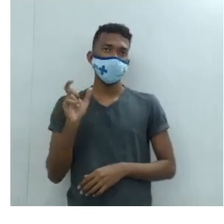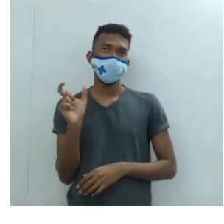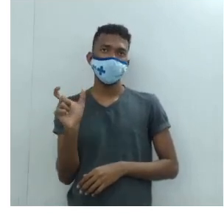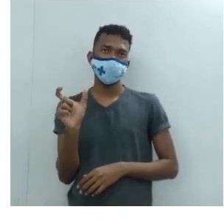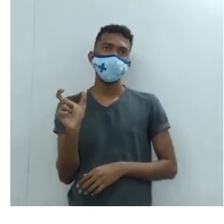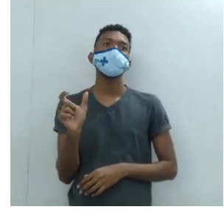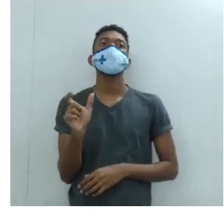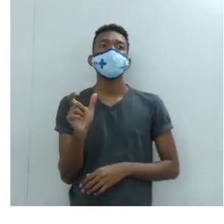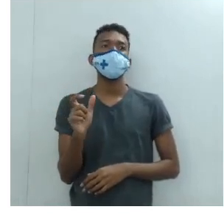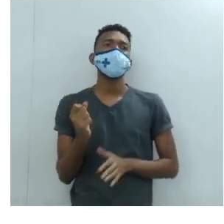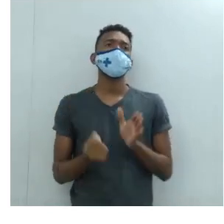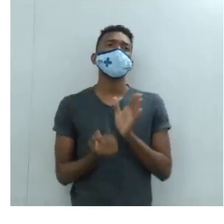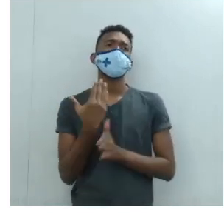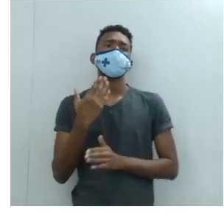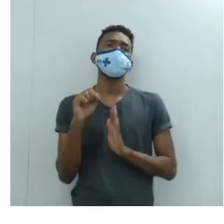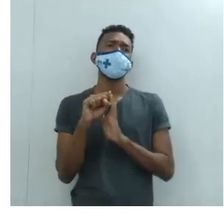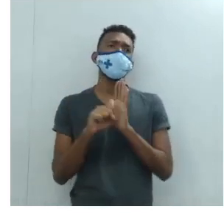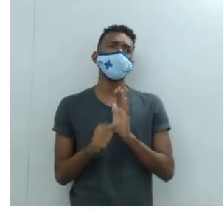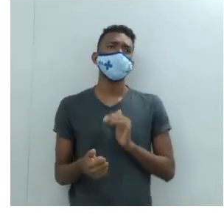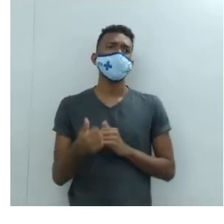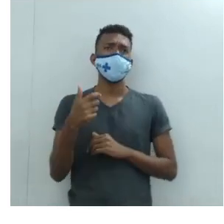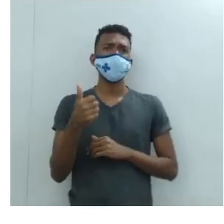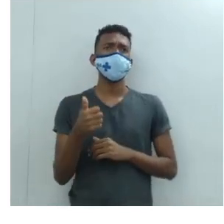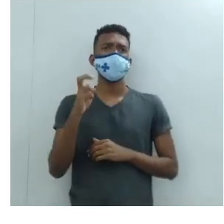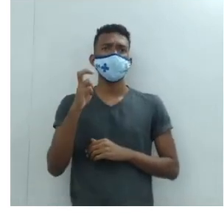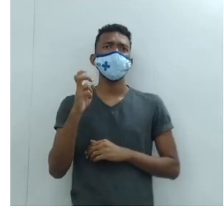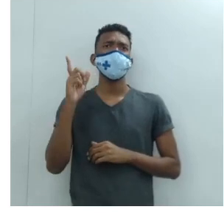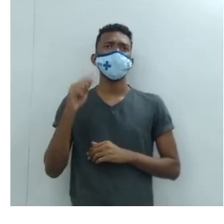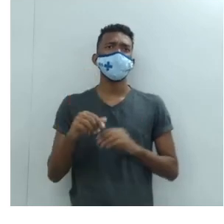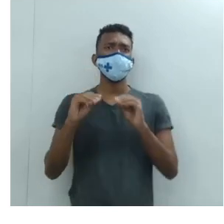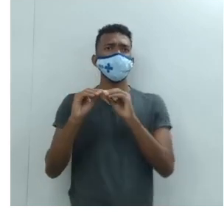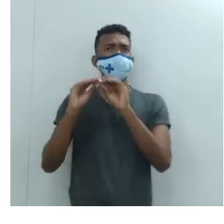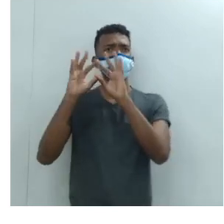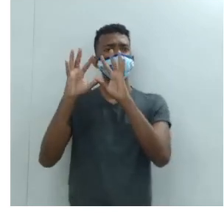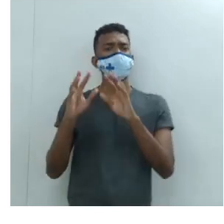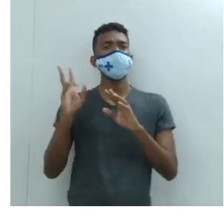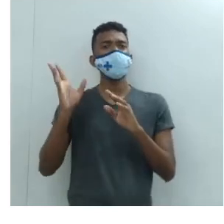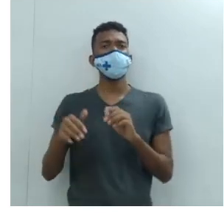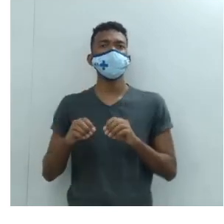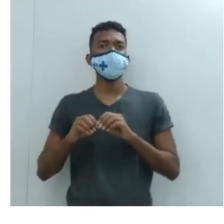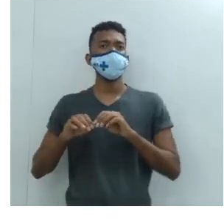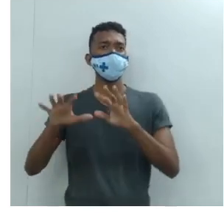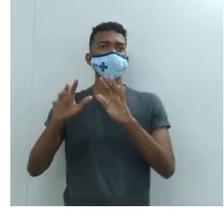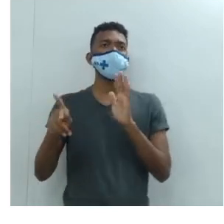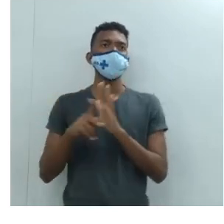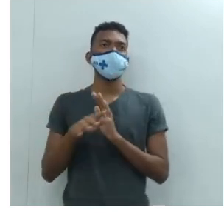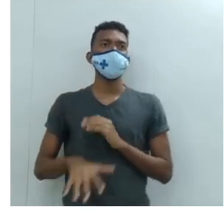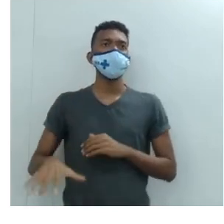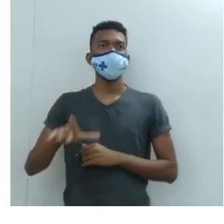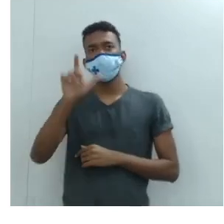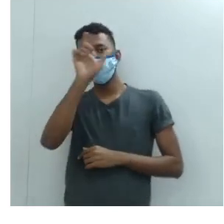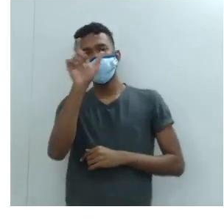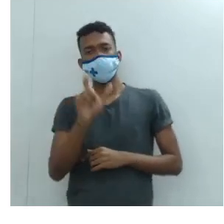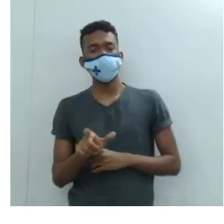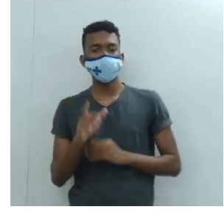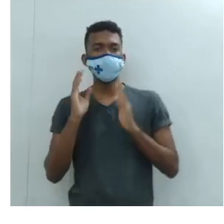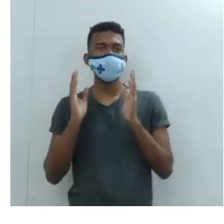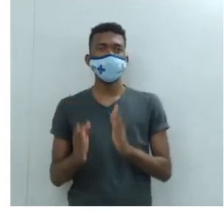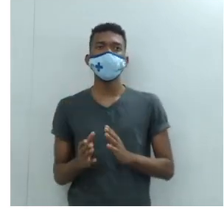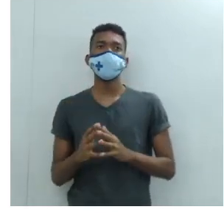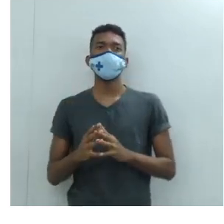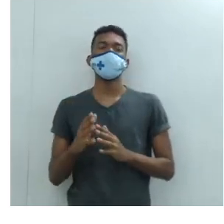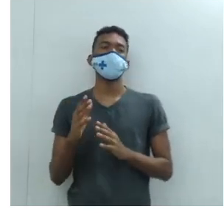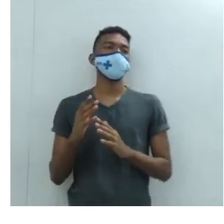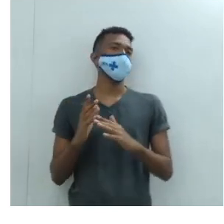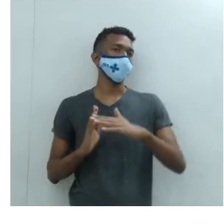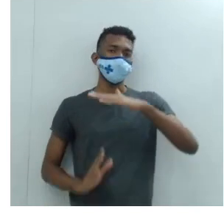século XV, o Renascimento, espalha-se pela Península Itálica, atinge o